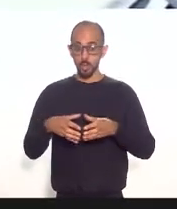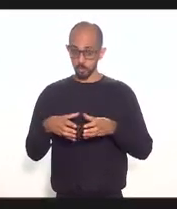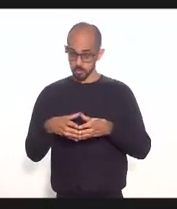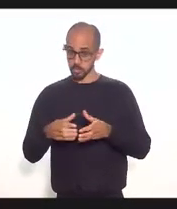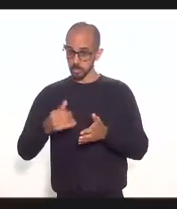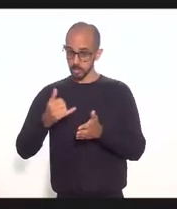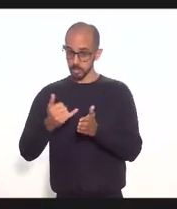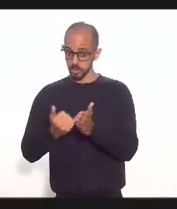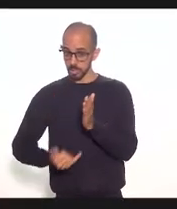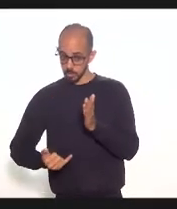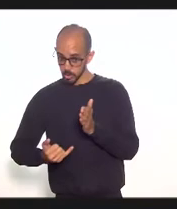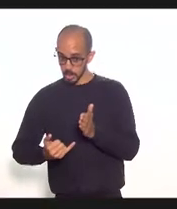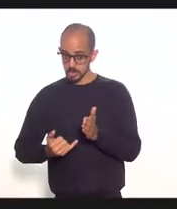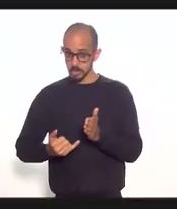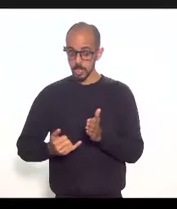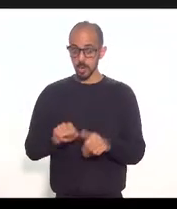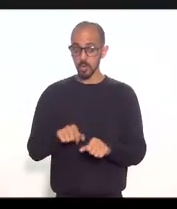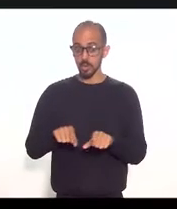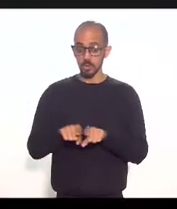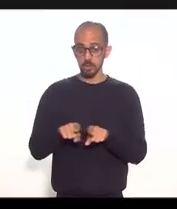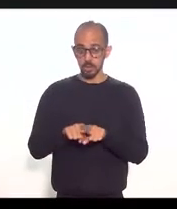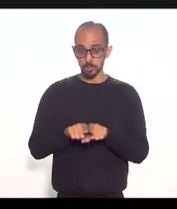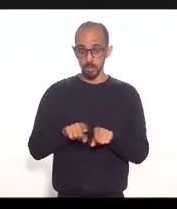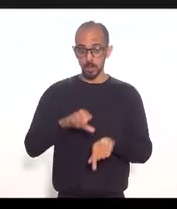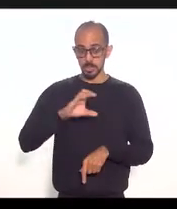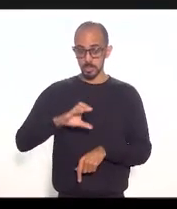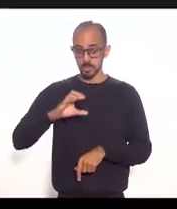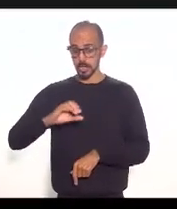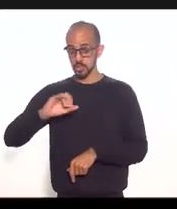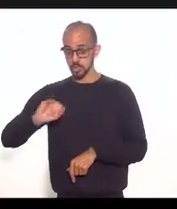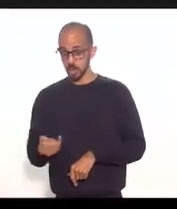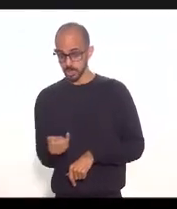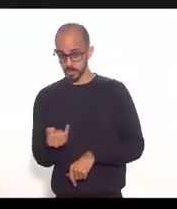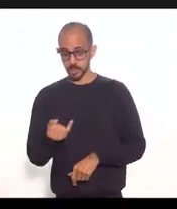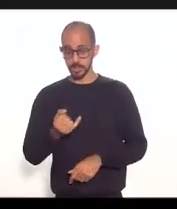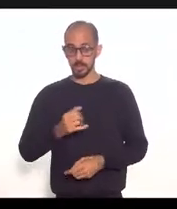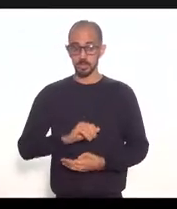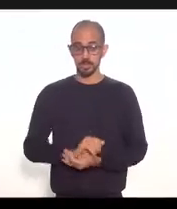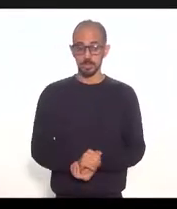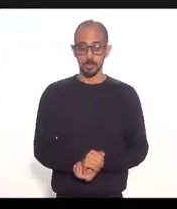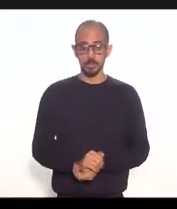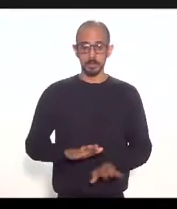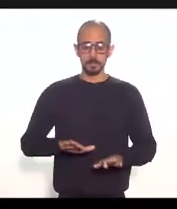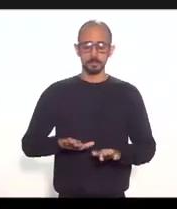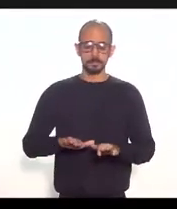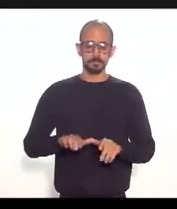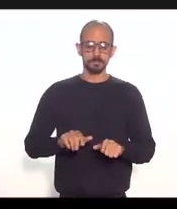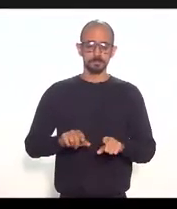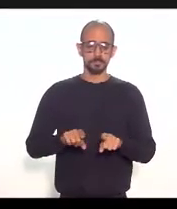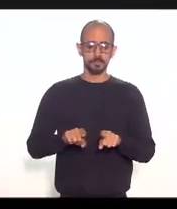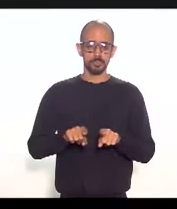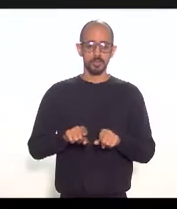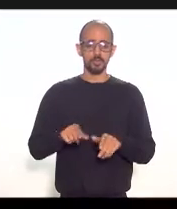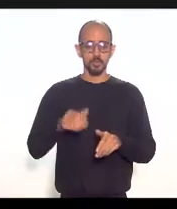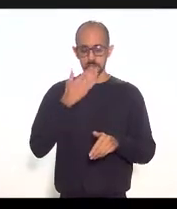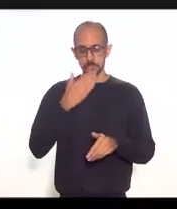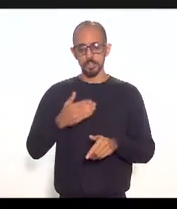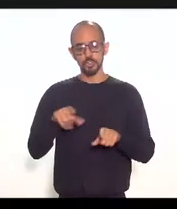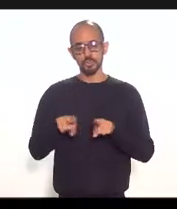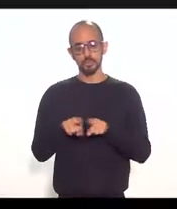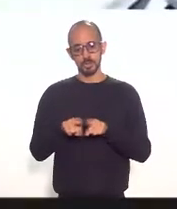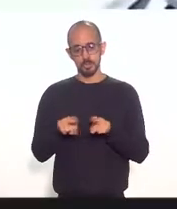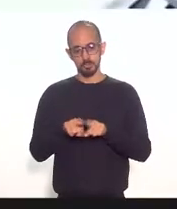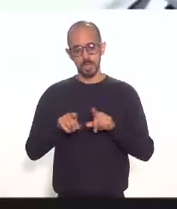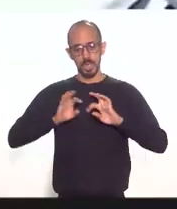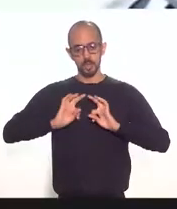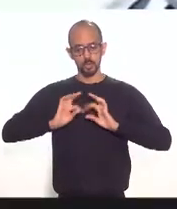e da Comissão de Constituição e Justiça, que foram convocados todos